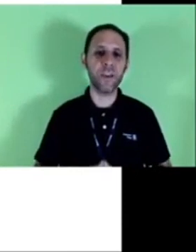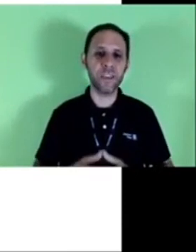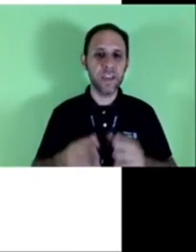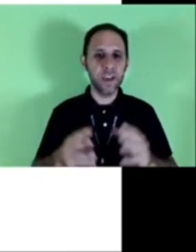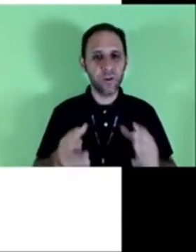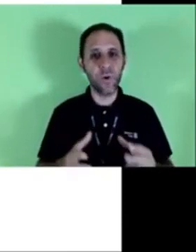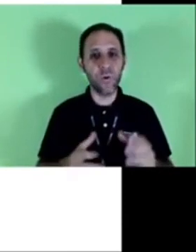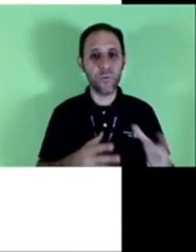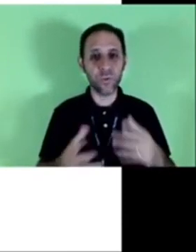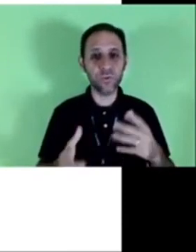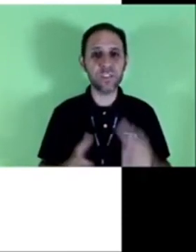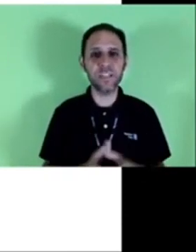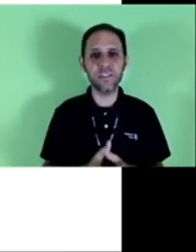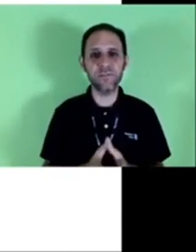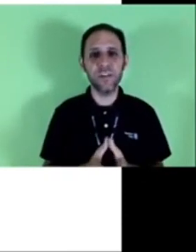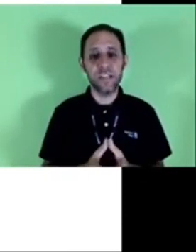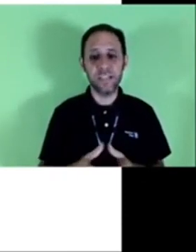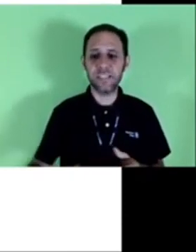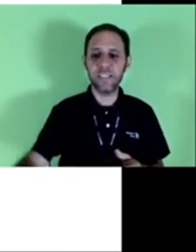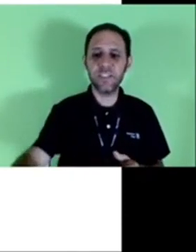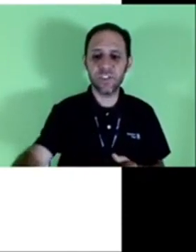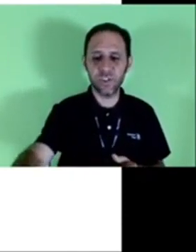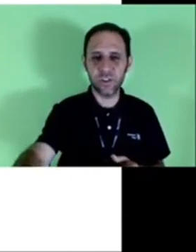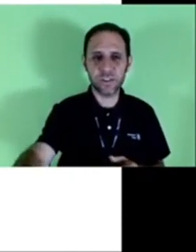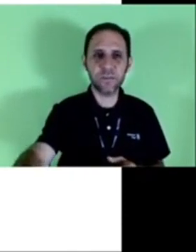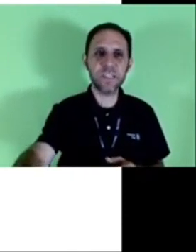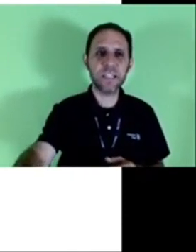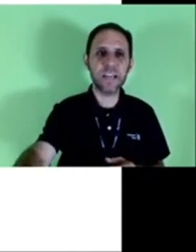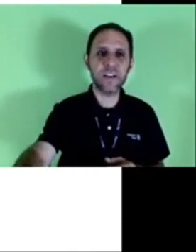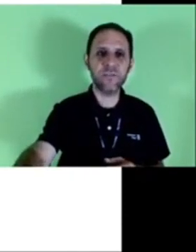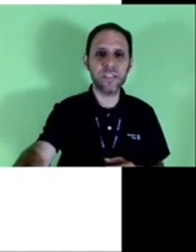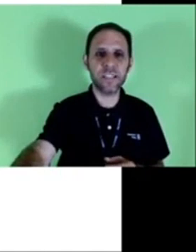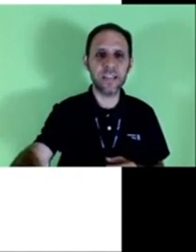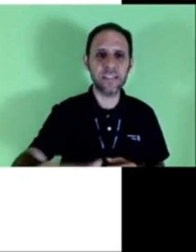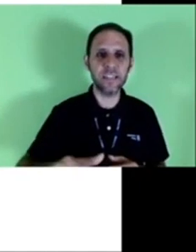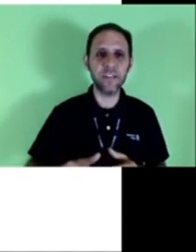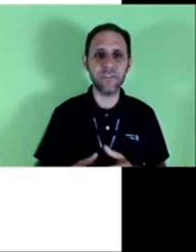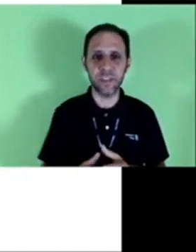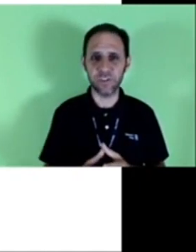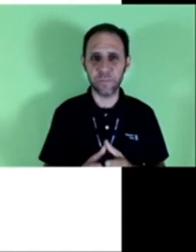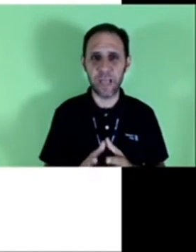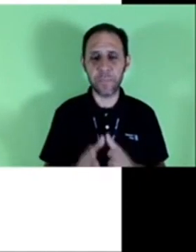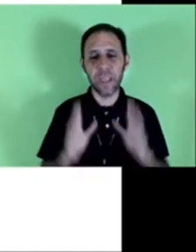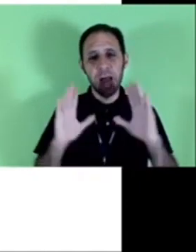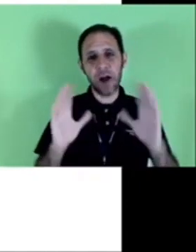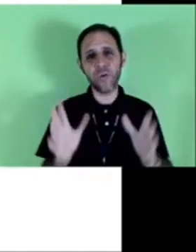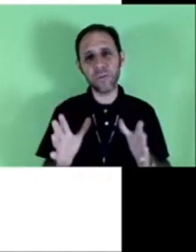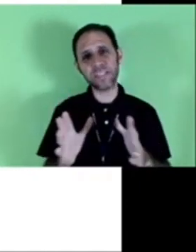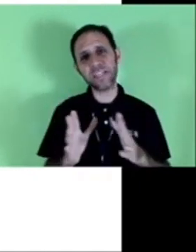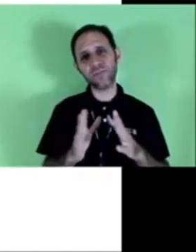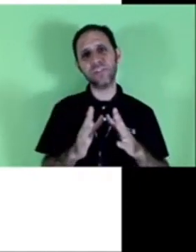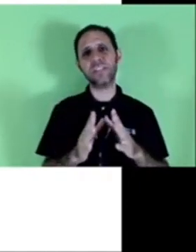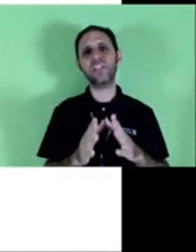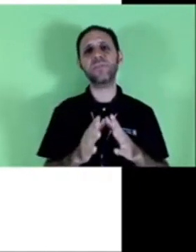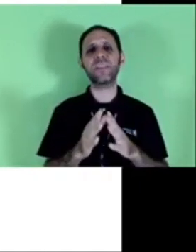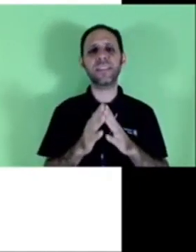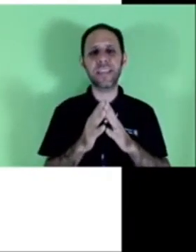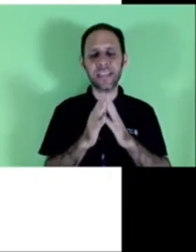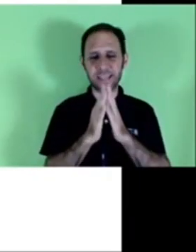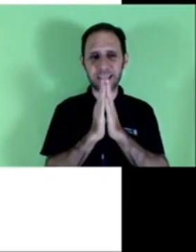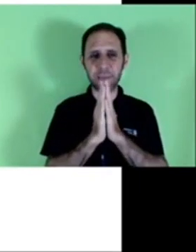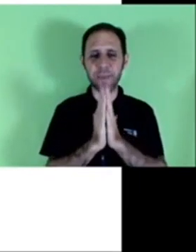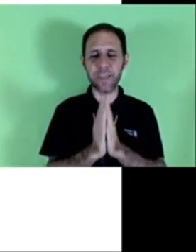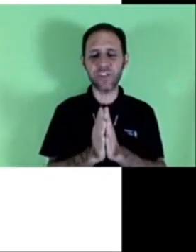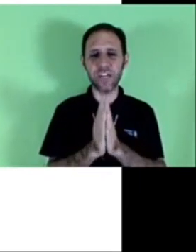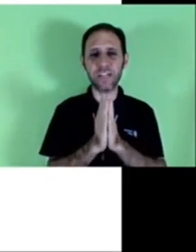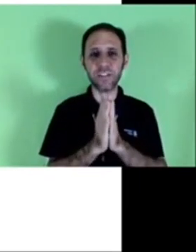acabam aí confrontando nesse sentido. Nós vamos entrar em alguns detalhes ali na frente. Algumas questões que a gente precisa